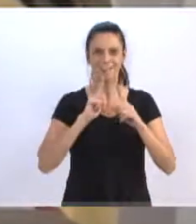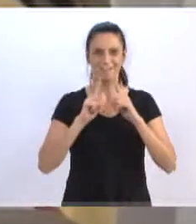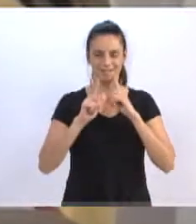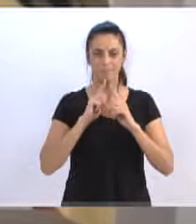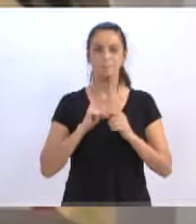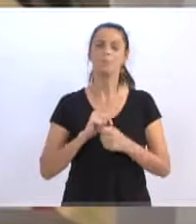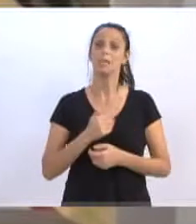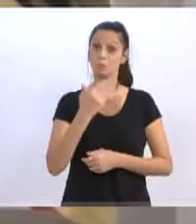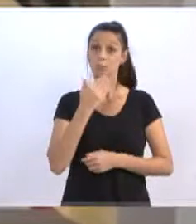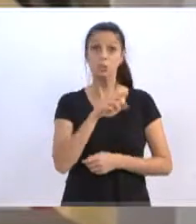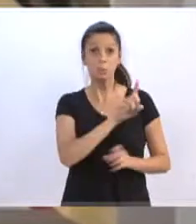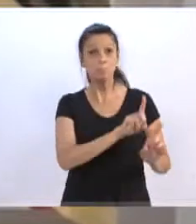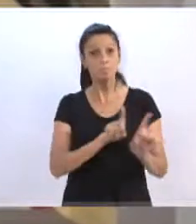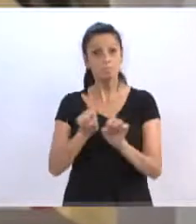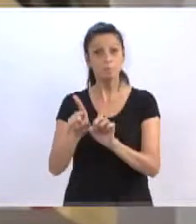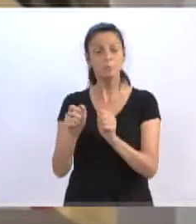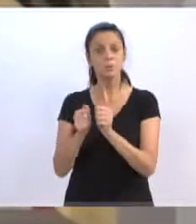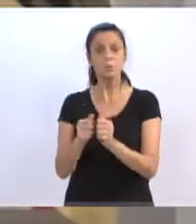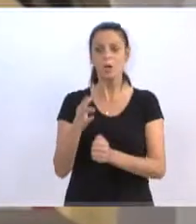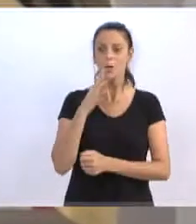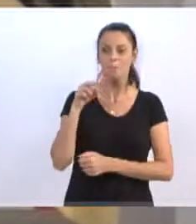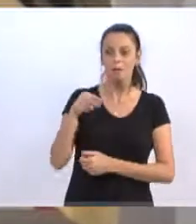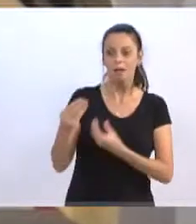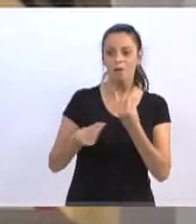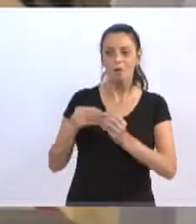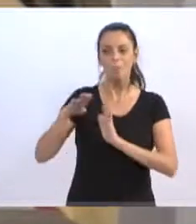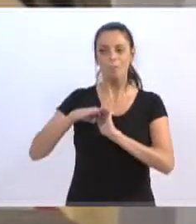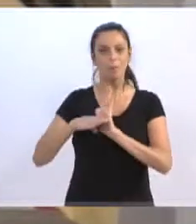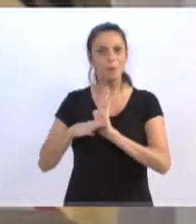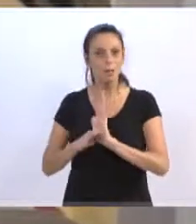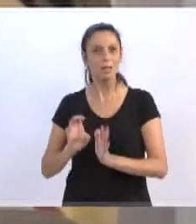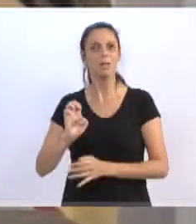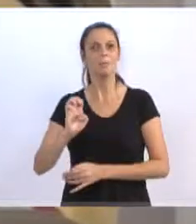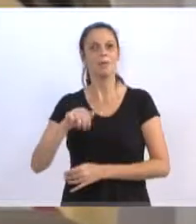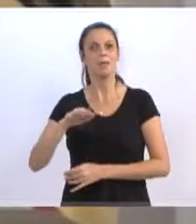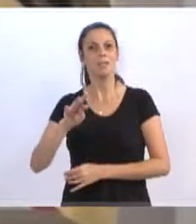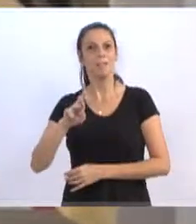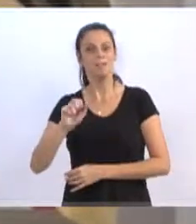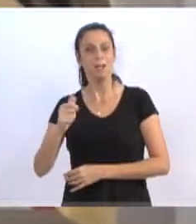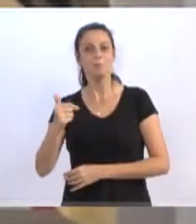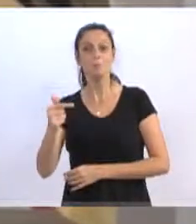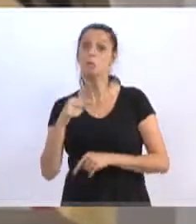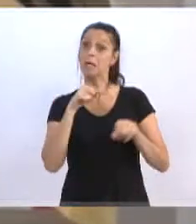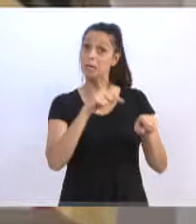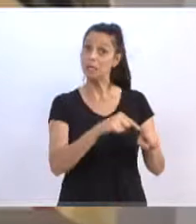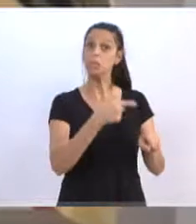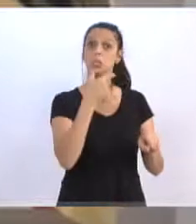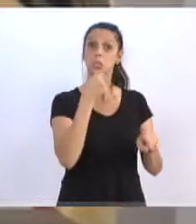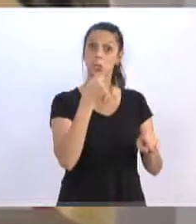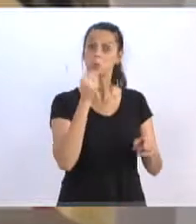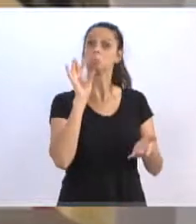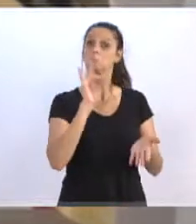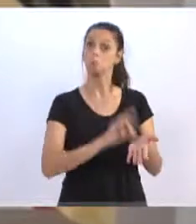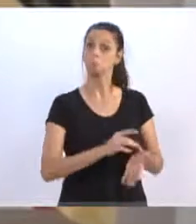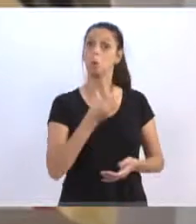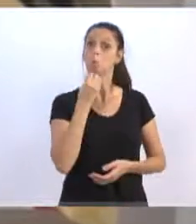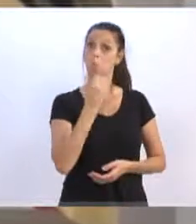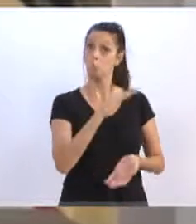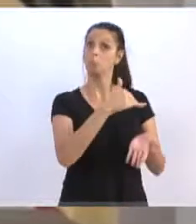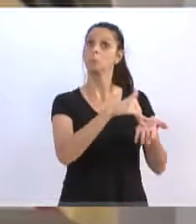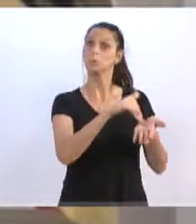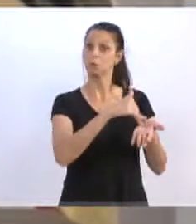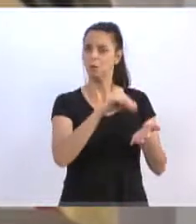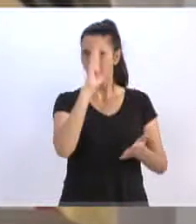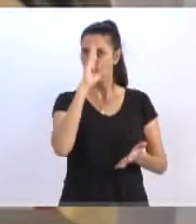que conhecesse de perto o programa. E o Natalino é um dos melhores secretários de Estado do governo Moisés. Tenho certeza que ele